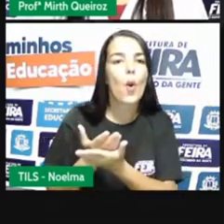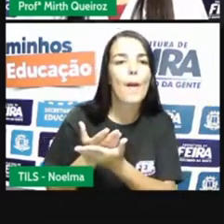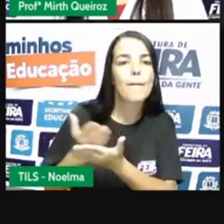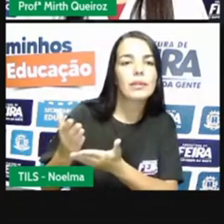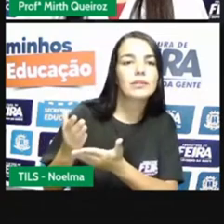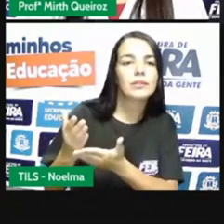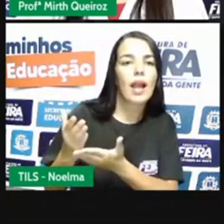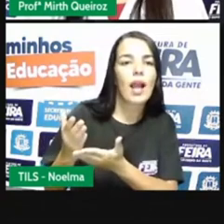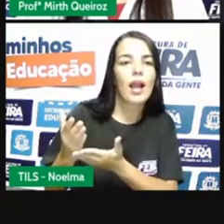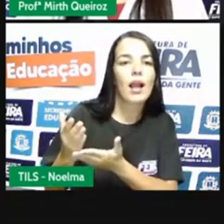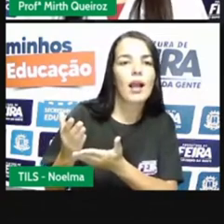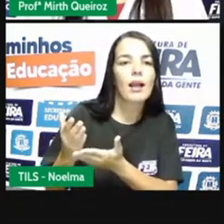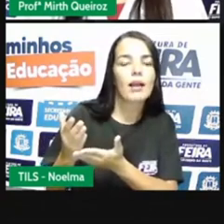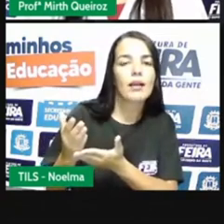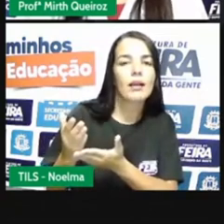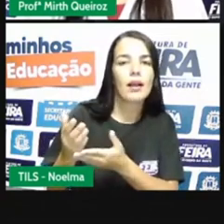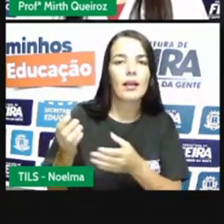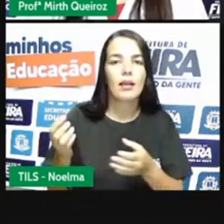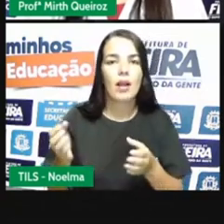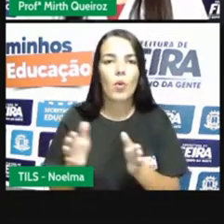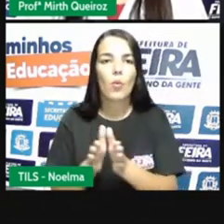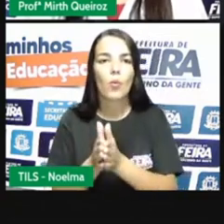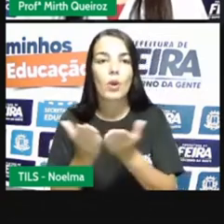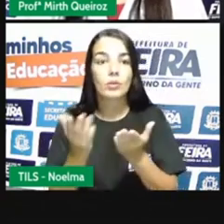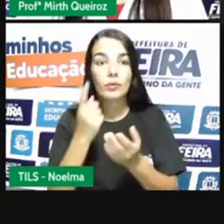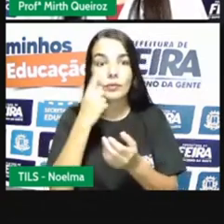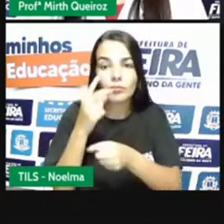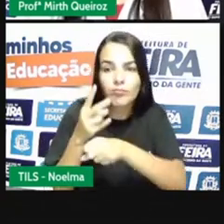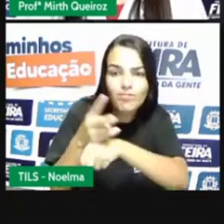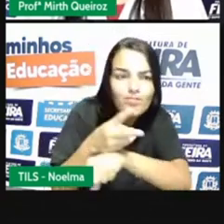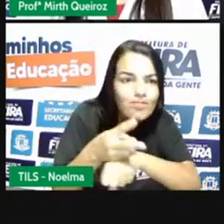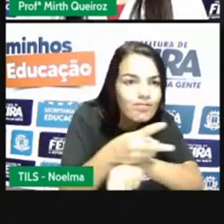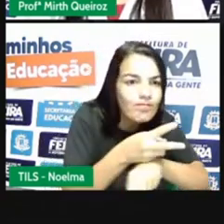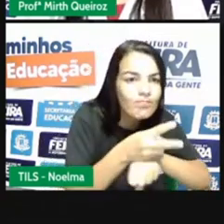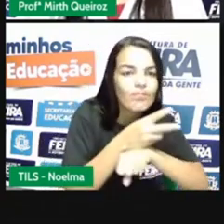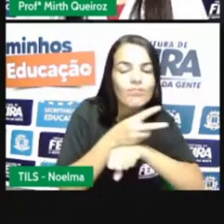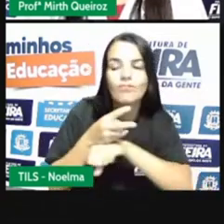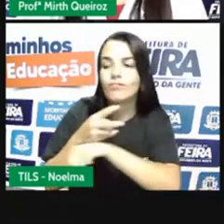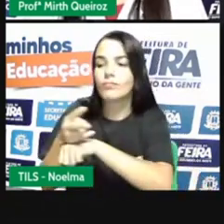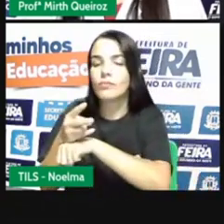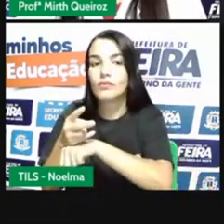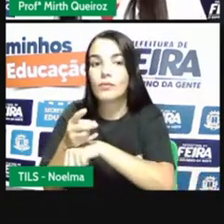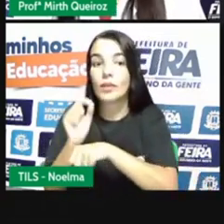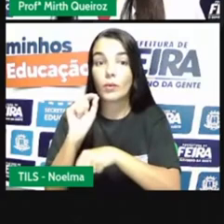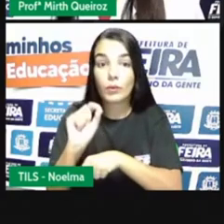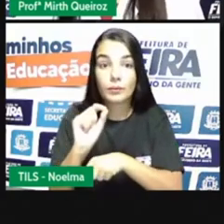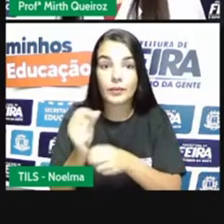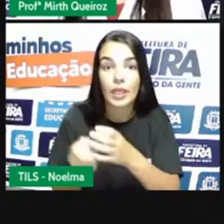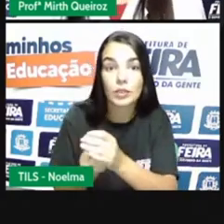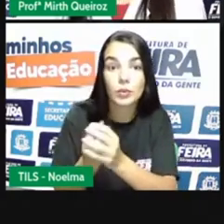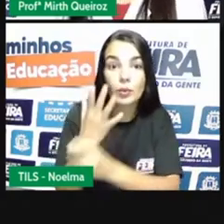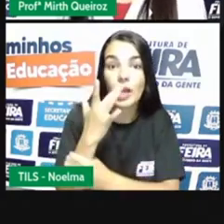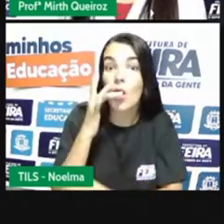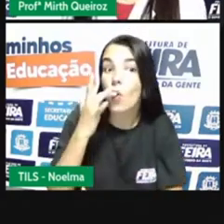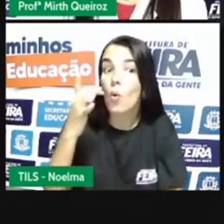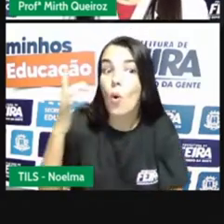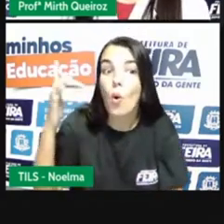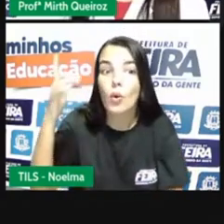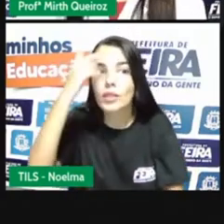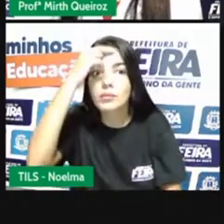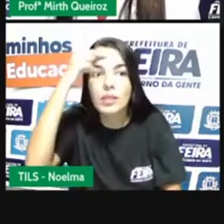exploração. Primeiro vem a descoberta do ouro pelos bandeirantes, né? No interior do país, que foi um dos motivos das pessoas